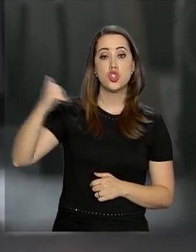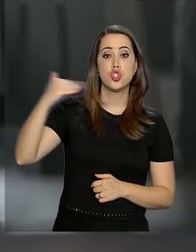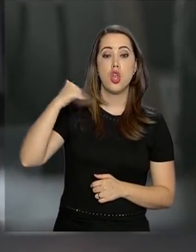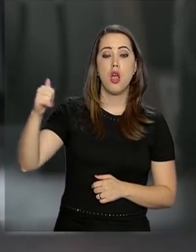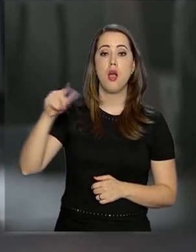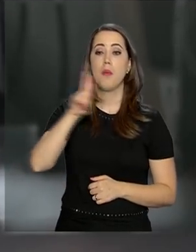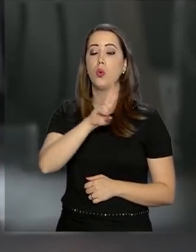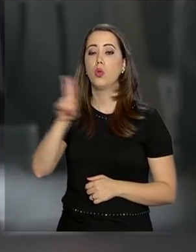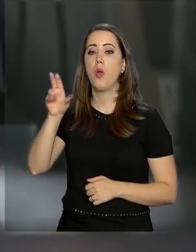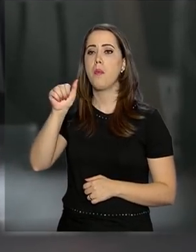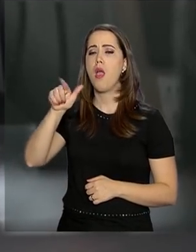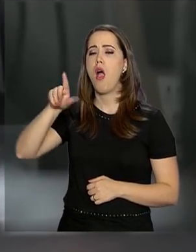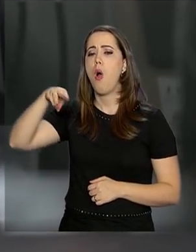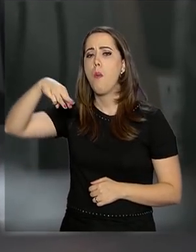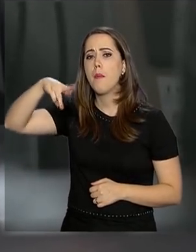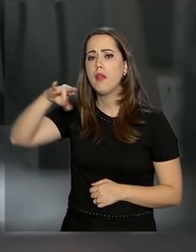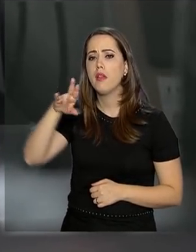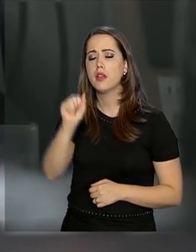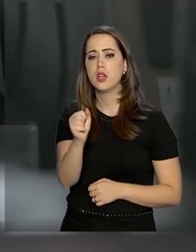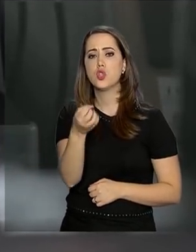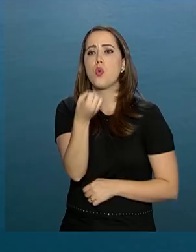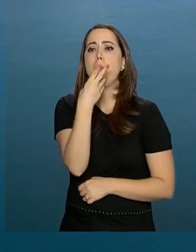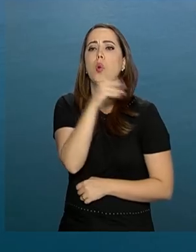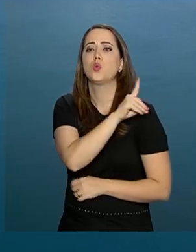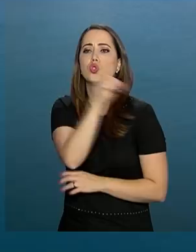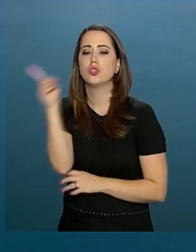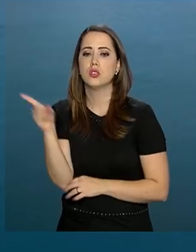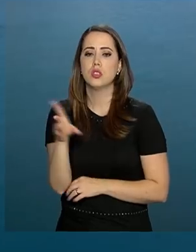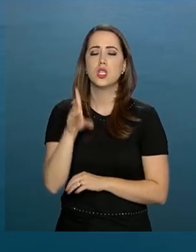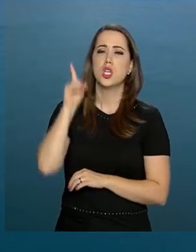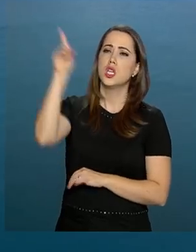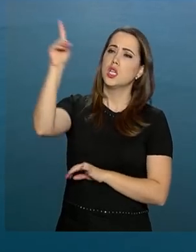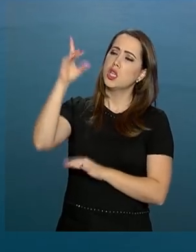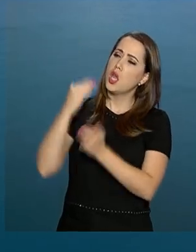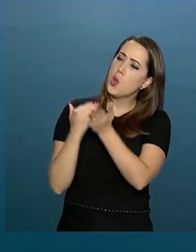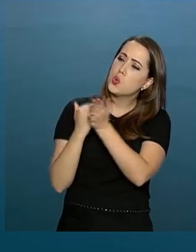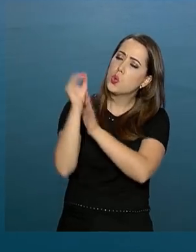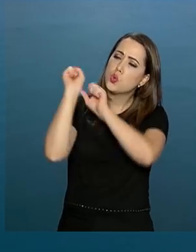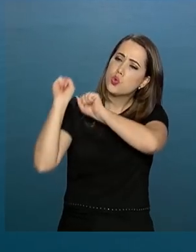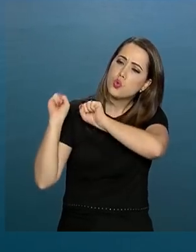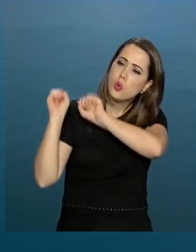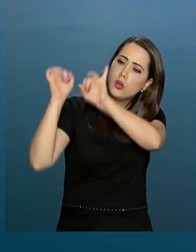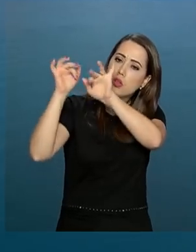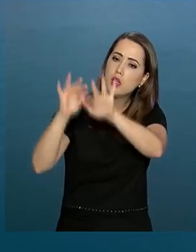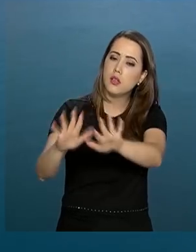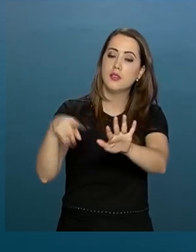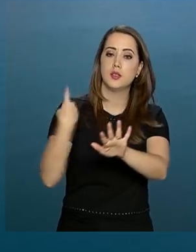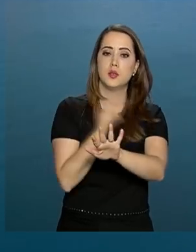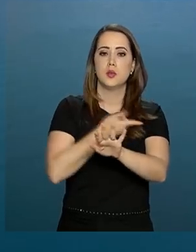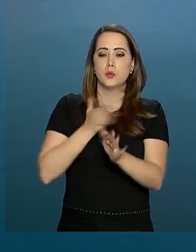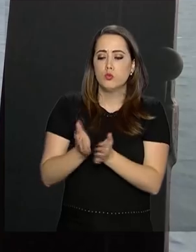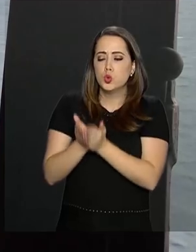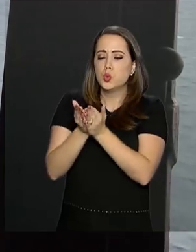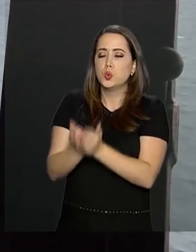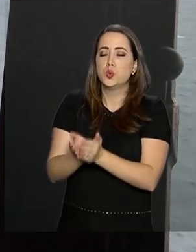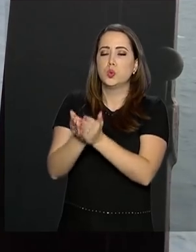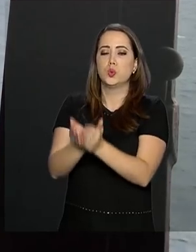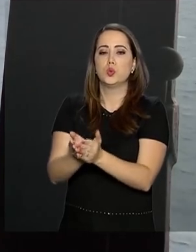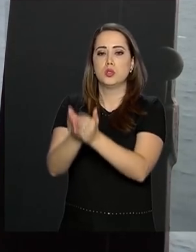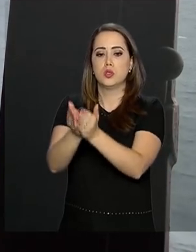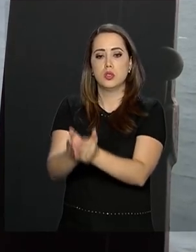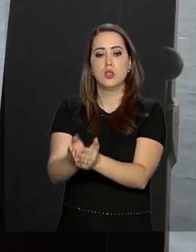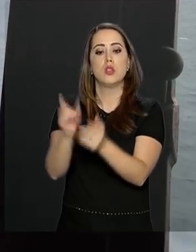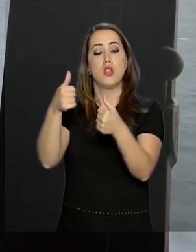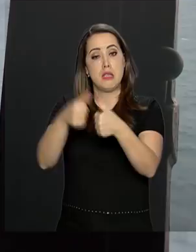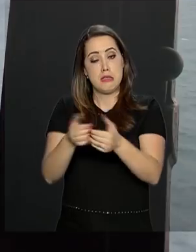Almirante Maximiliano, bom dia! Que Deus continue iluminando nossa proa. O navio